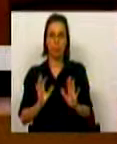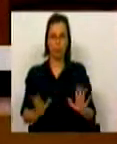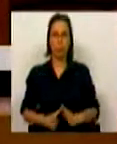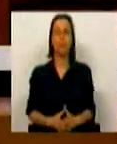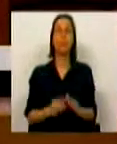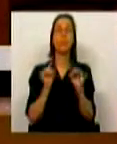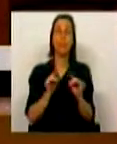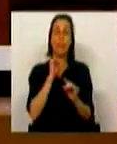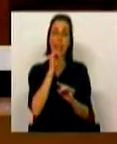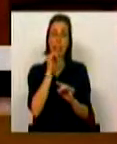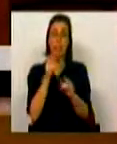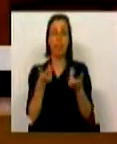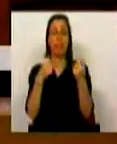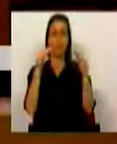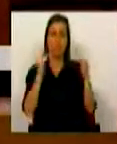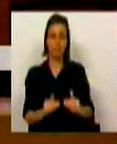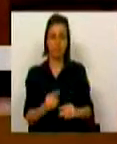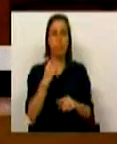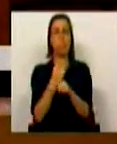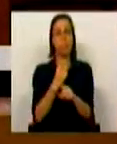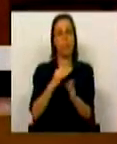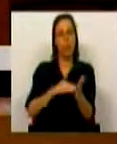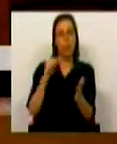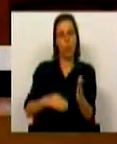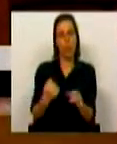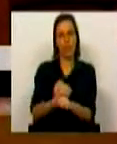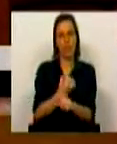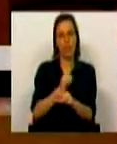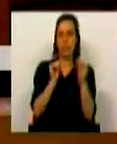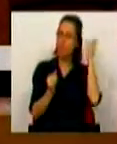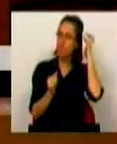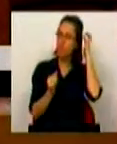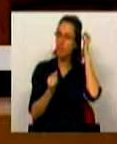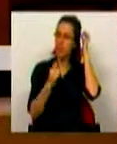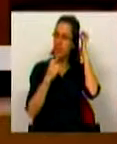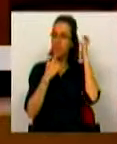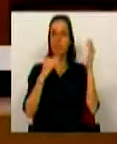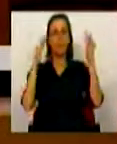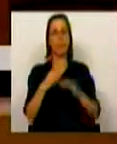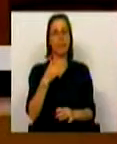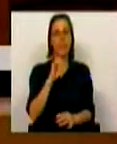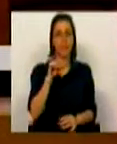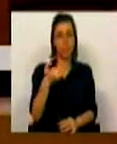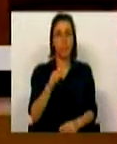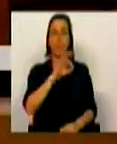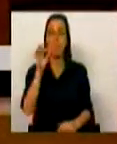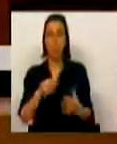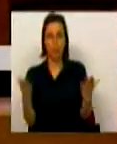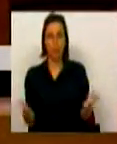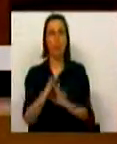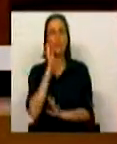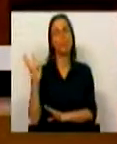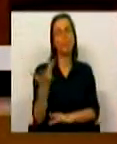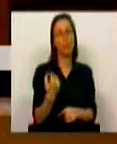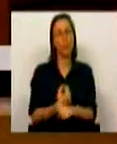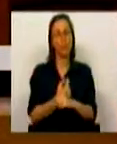Esta tendência decrescente bem-se registra nos contratos de prestação de serviços com uma quebra de 6,7%. O número